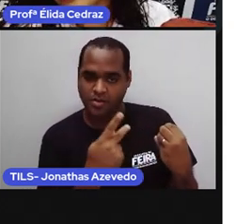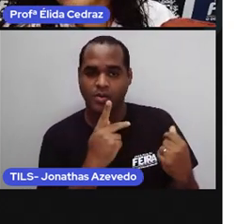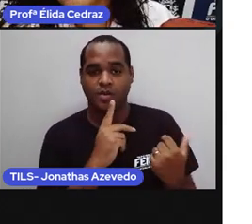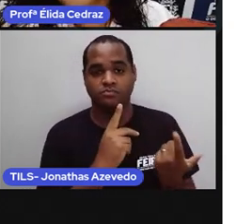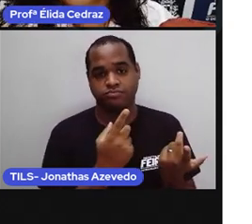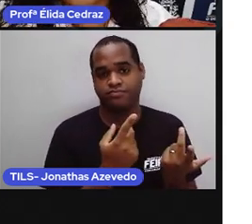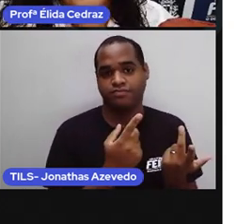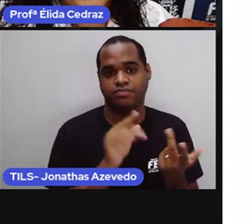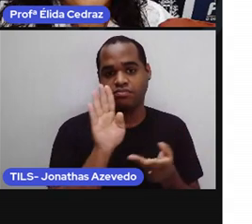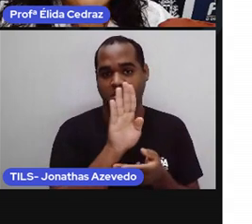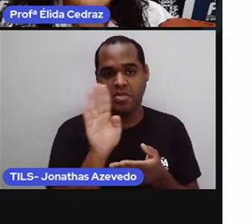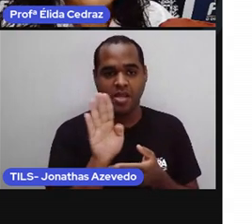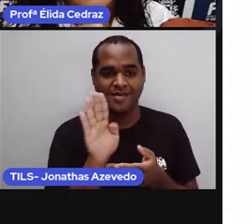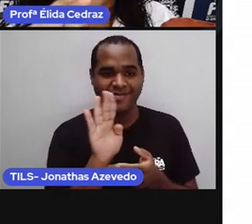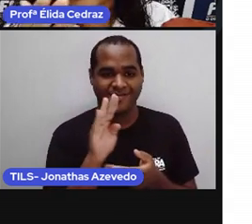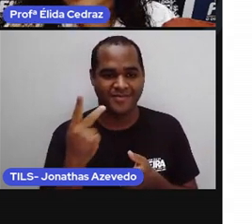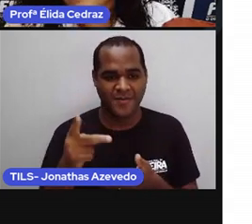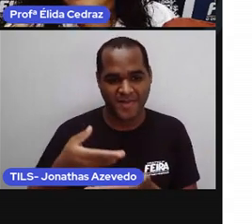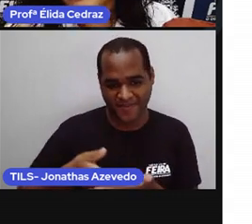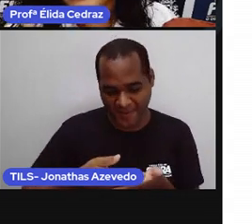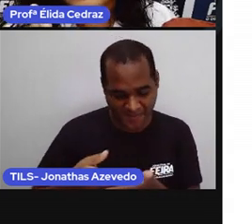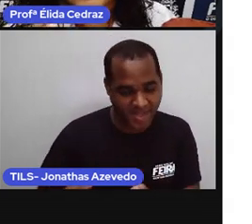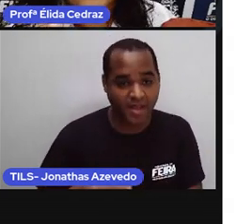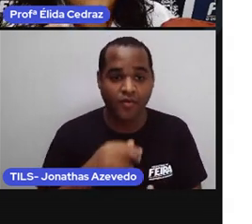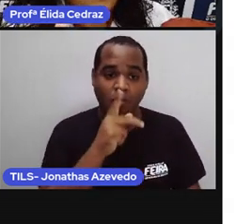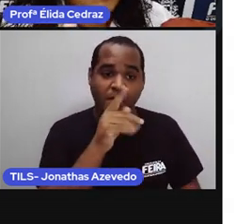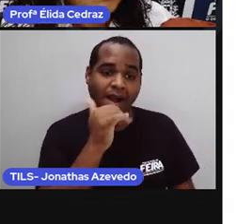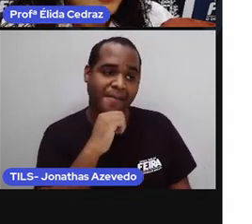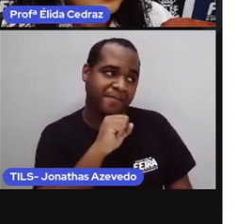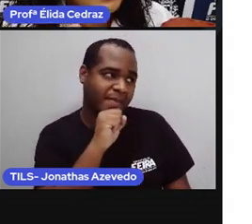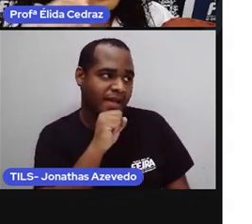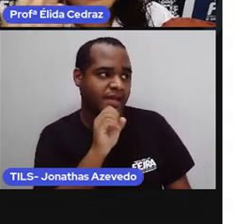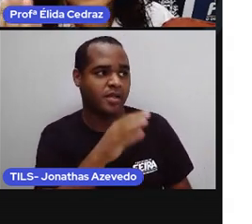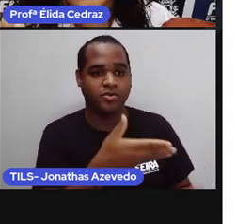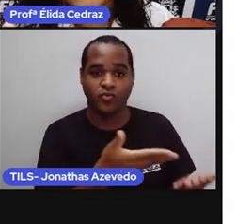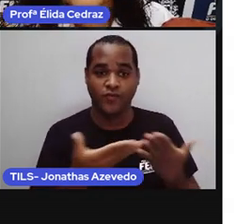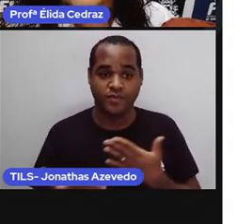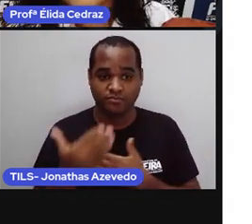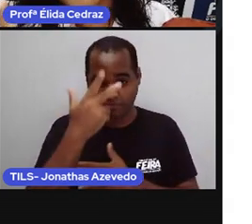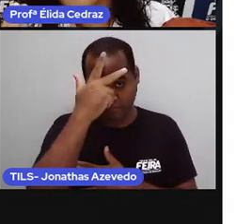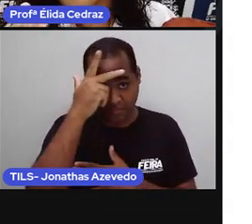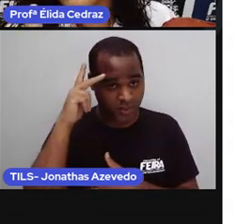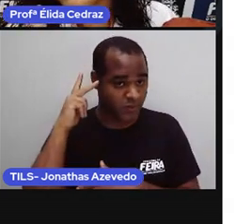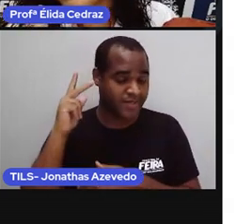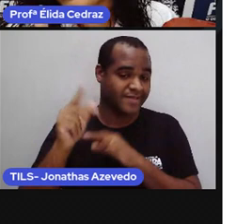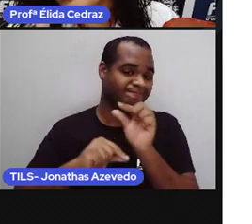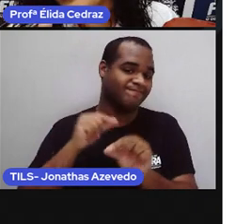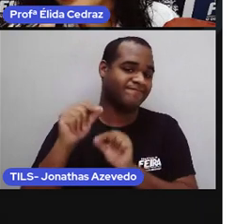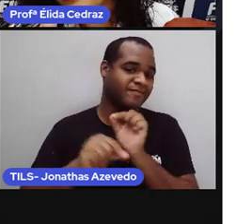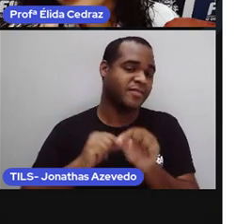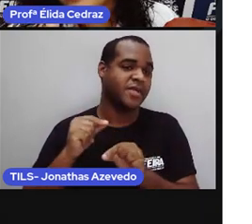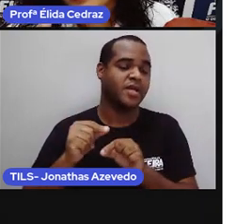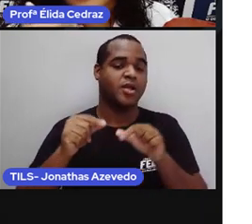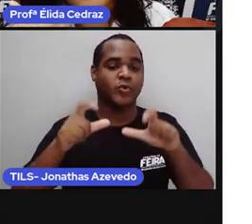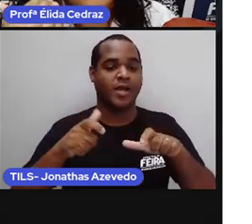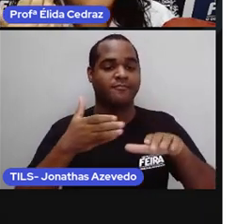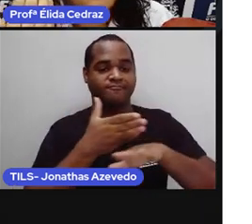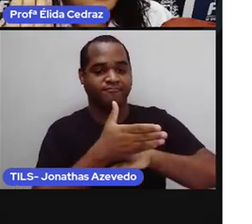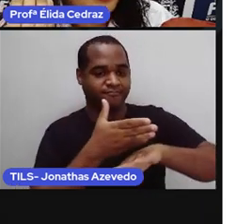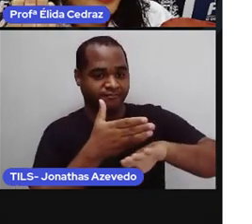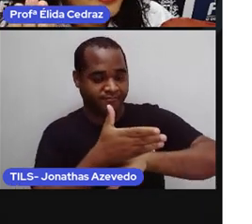os pais ou a mãe convida as pessoas para irem